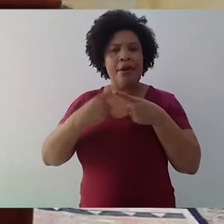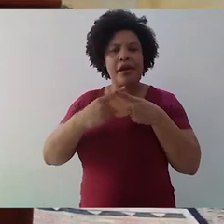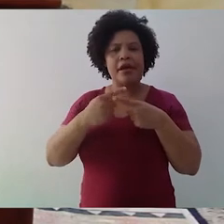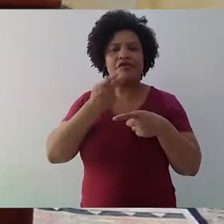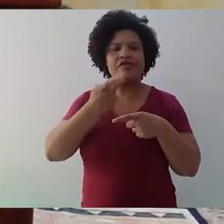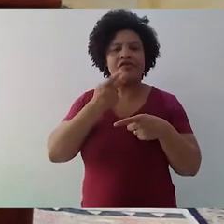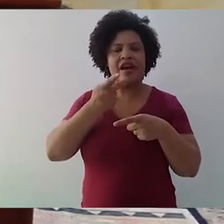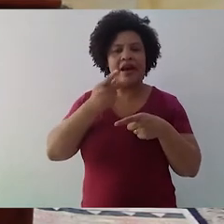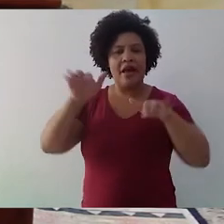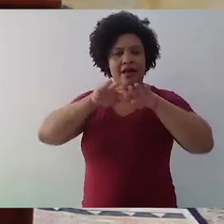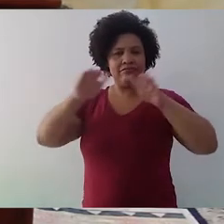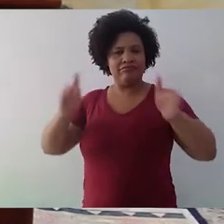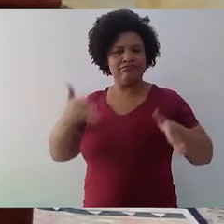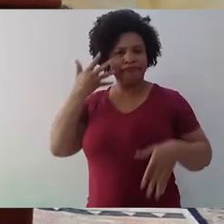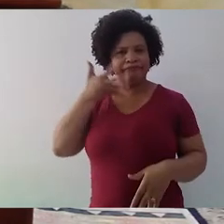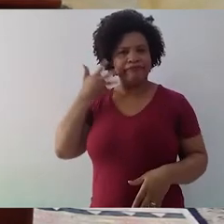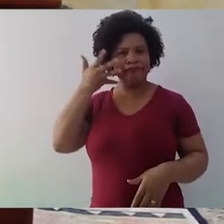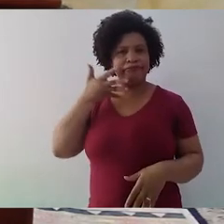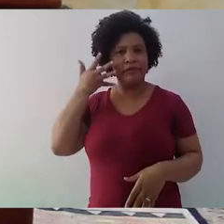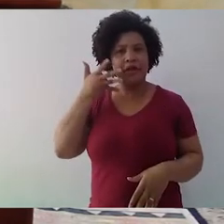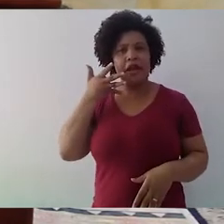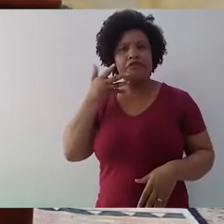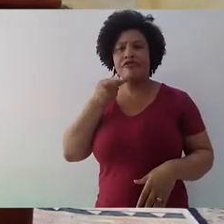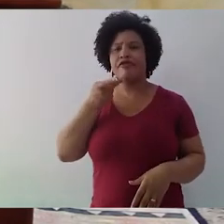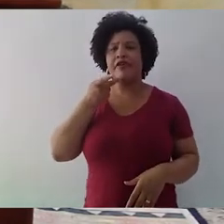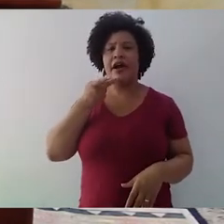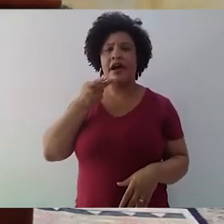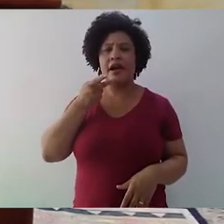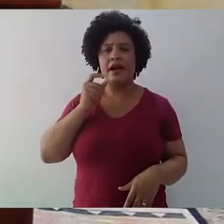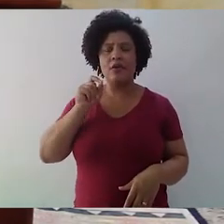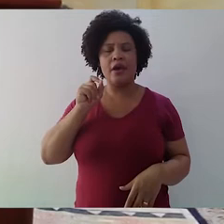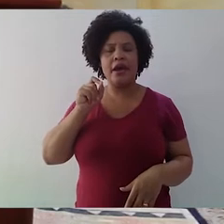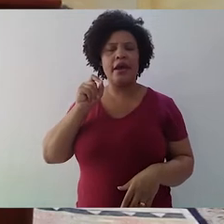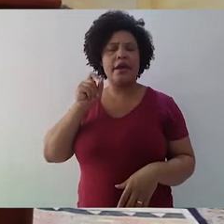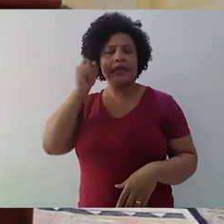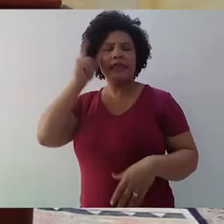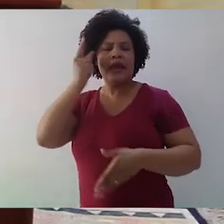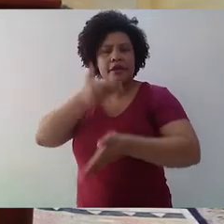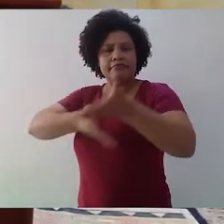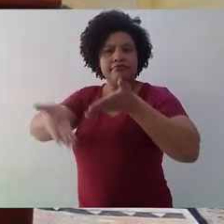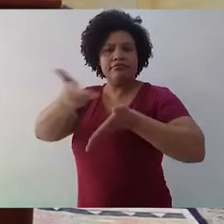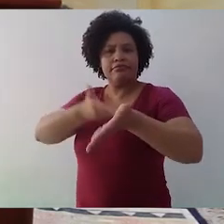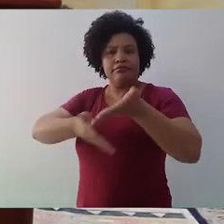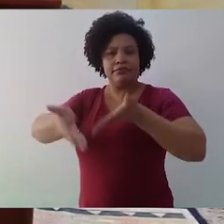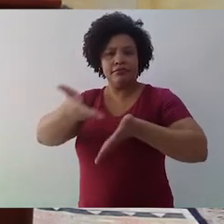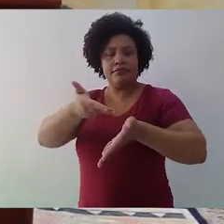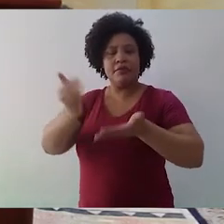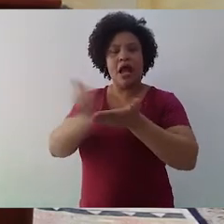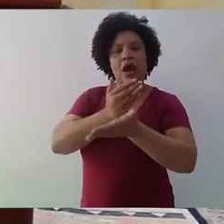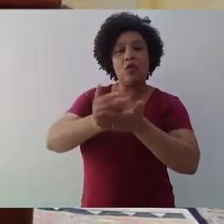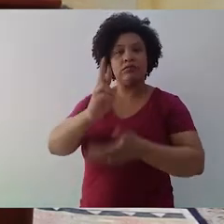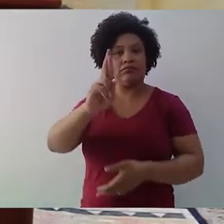parlamento, que é o local próprio na esfera política, para a troca de ideias, o debate de ideias? Alguns